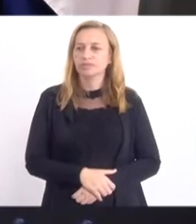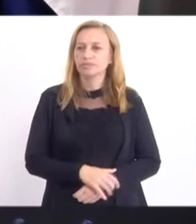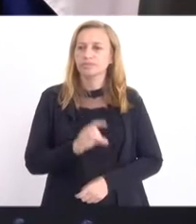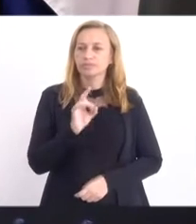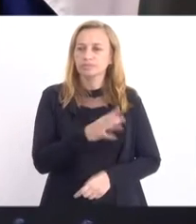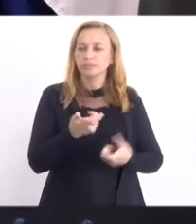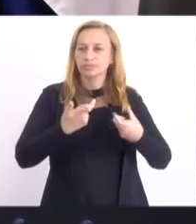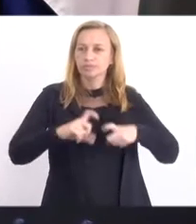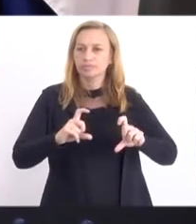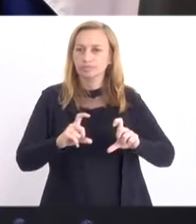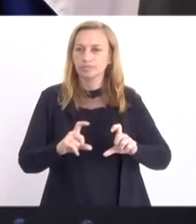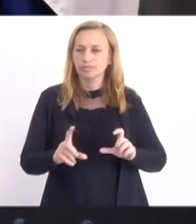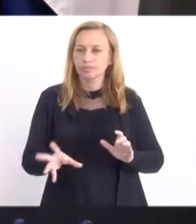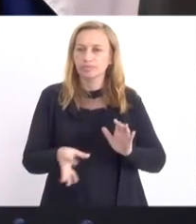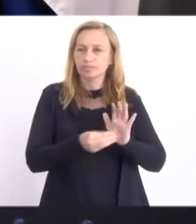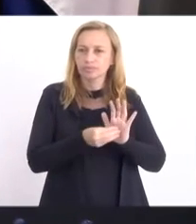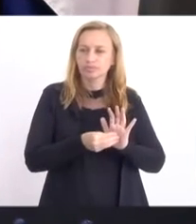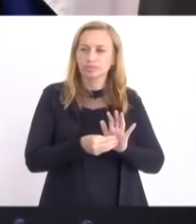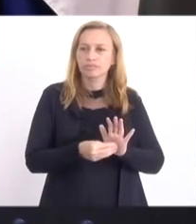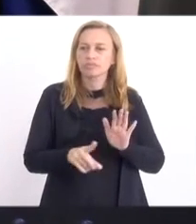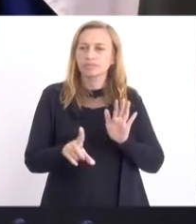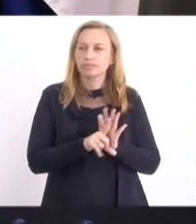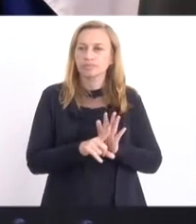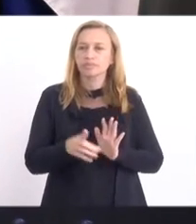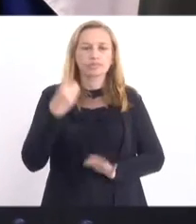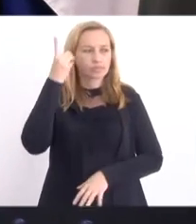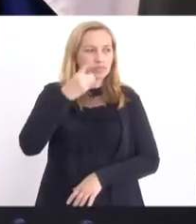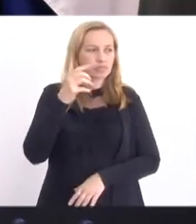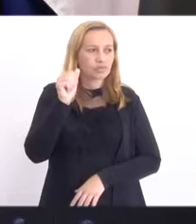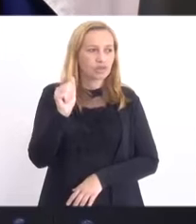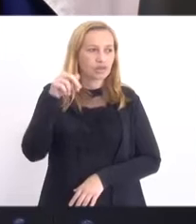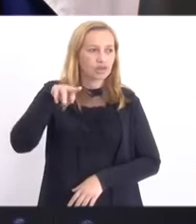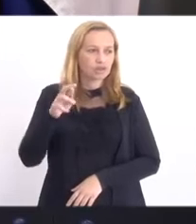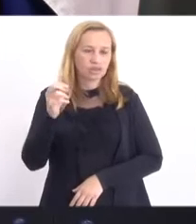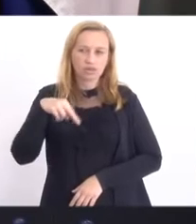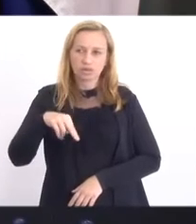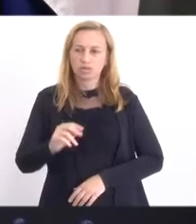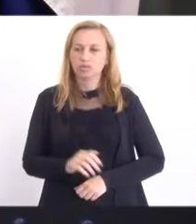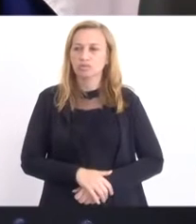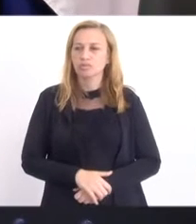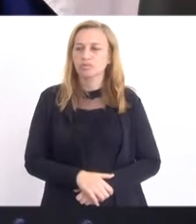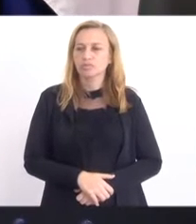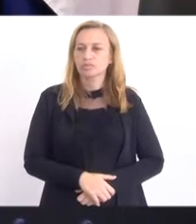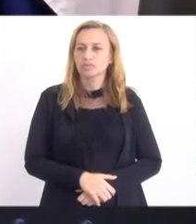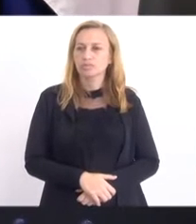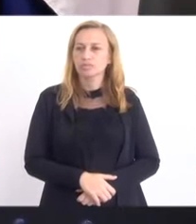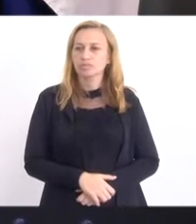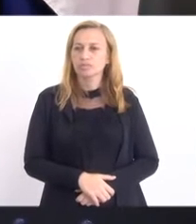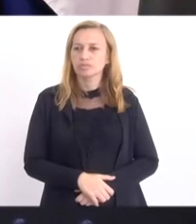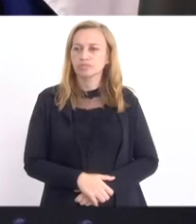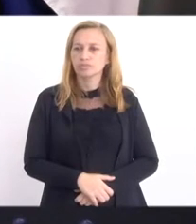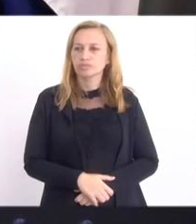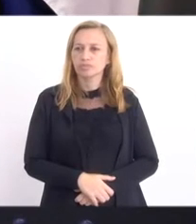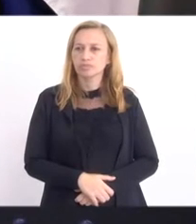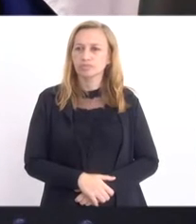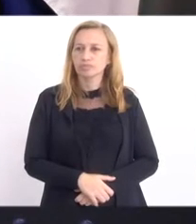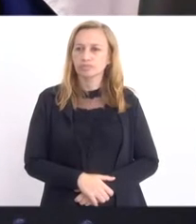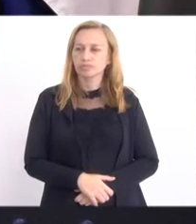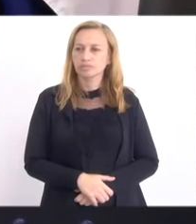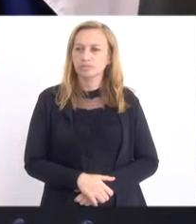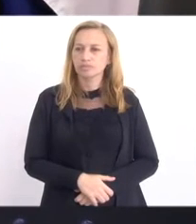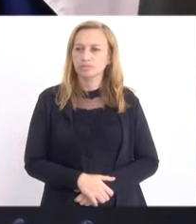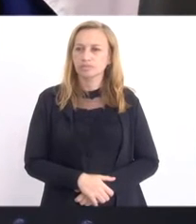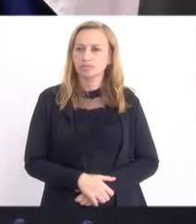único, que está na lei proposta pelo projeto de lei do deputado Anderson Moraes, a lei anterior, que é de... Recording